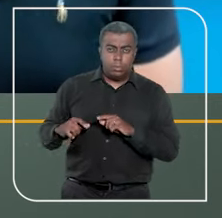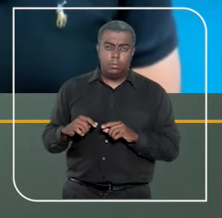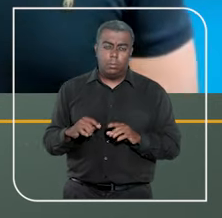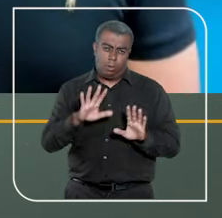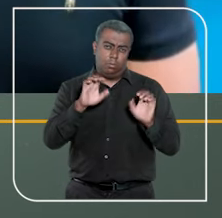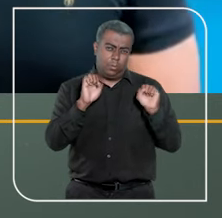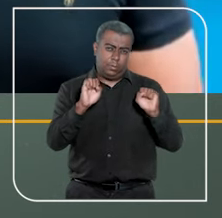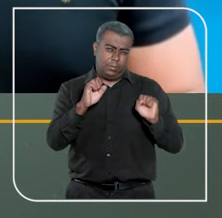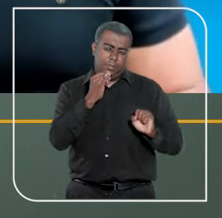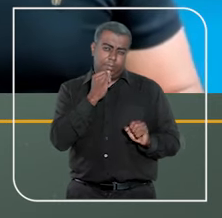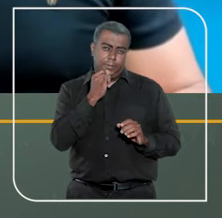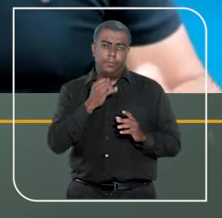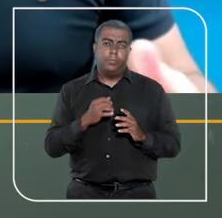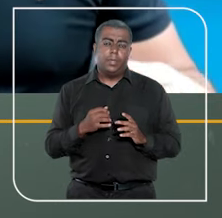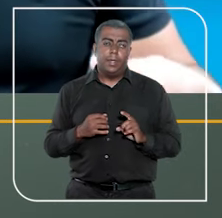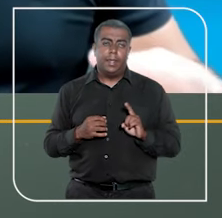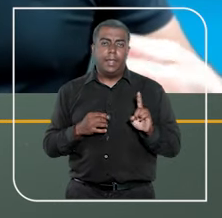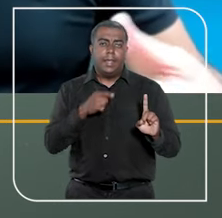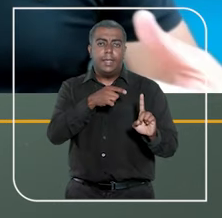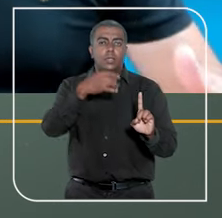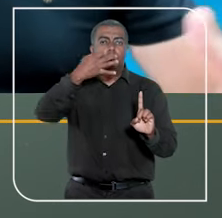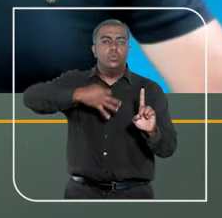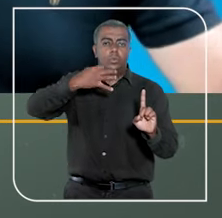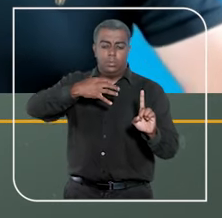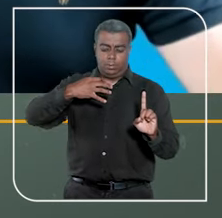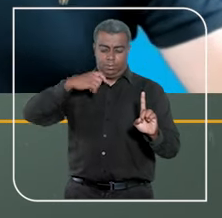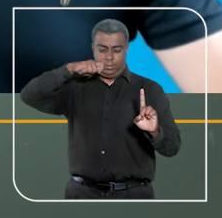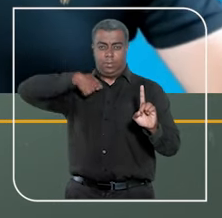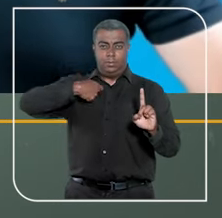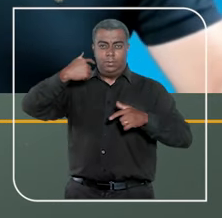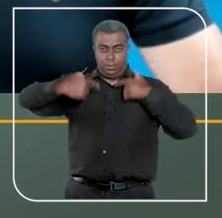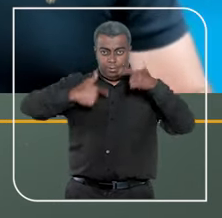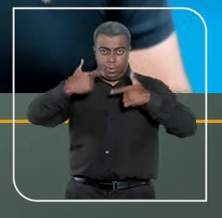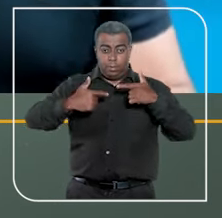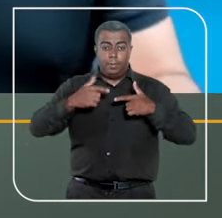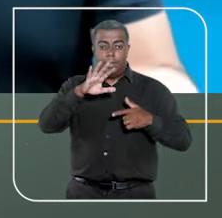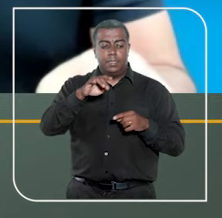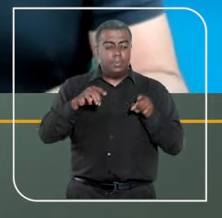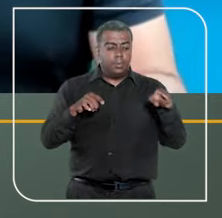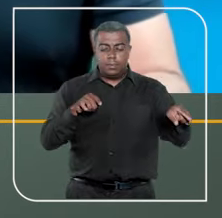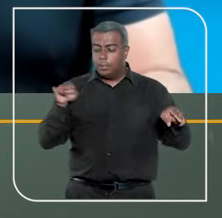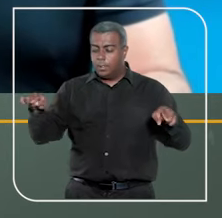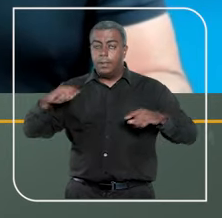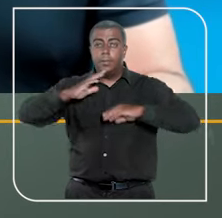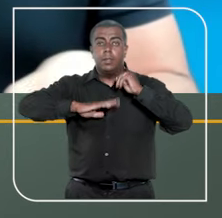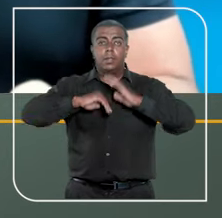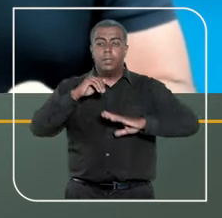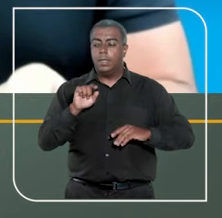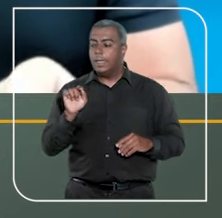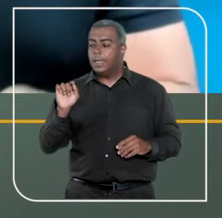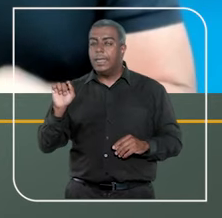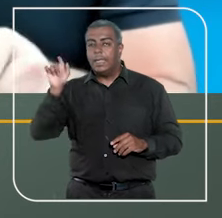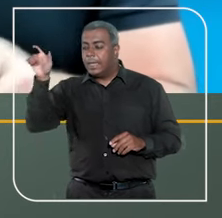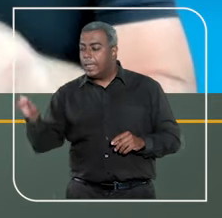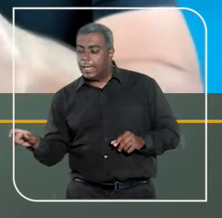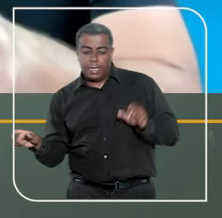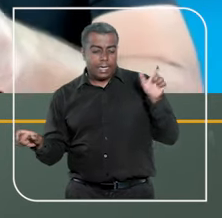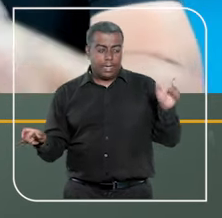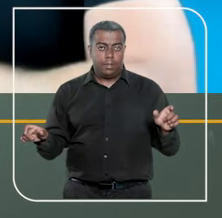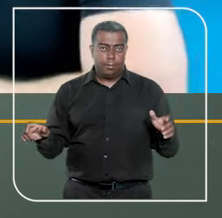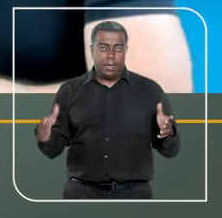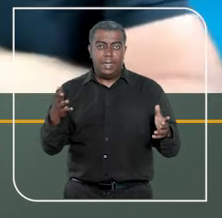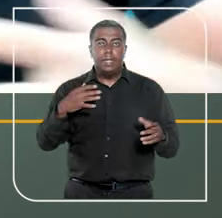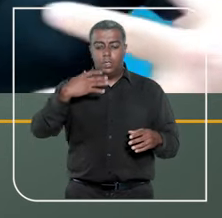caso concreto. Eu poderia dizer exatamente que o juiz exerce jurisdição e a competência é definida para se saber quem tem,